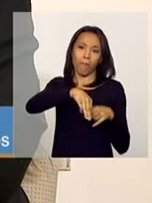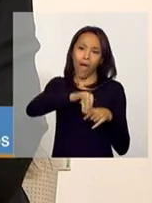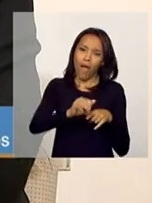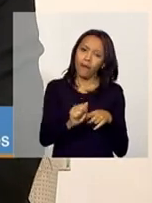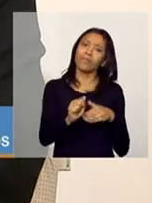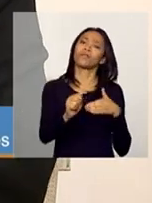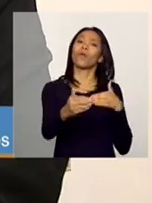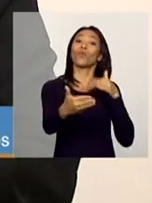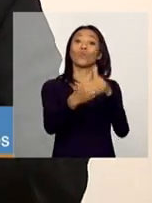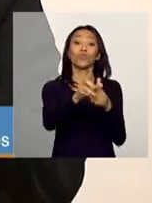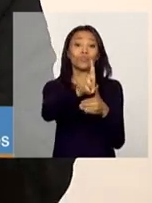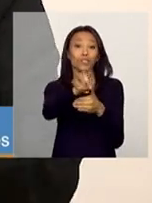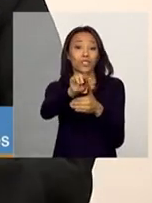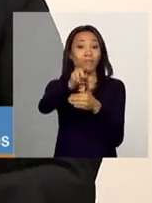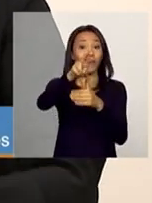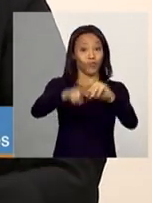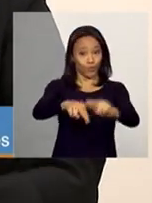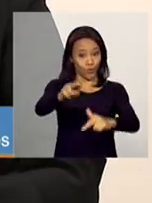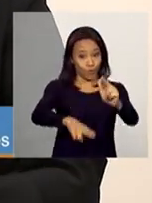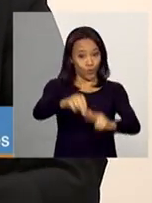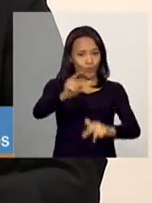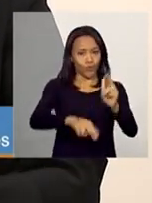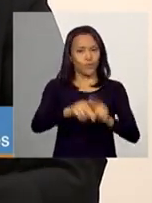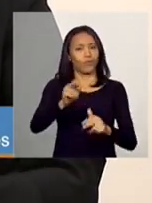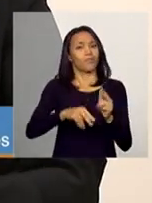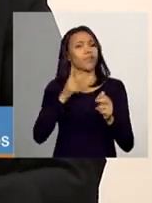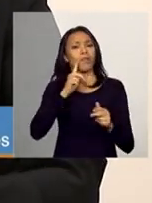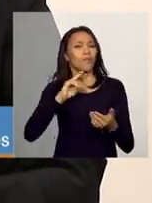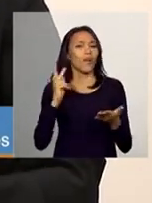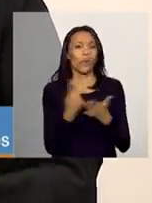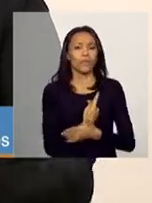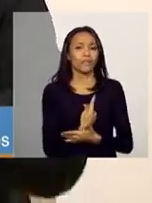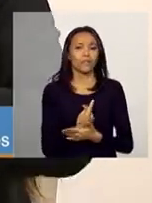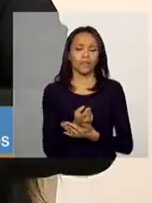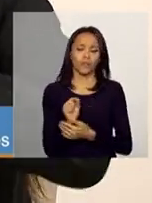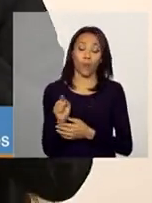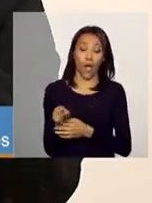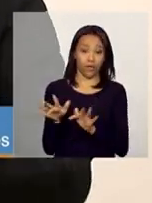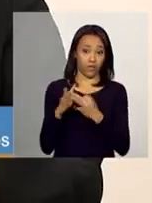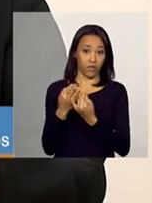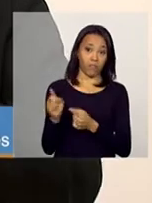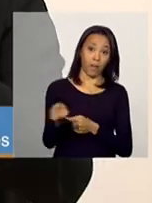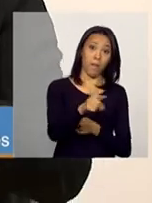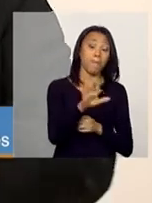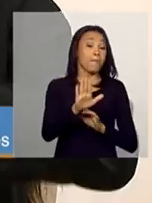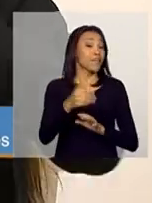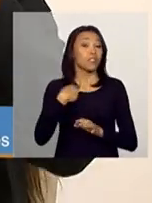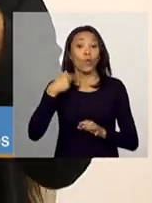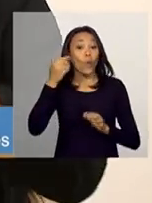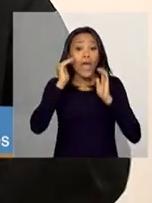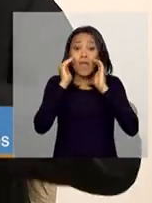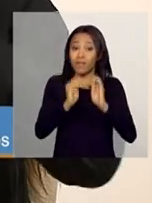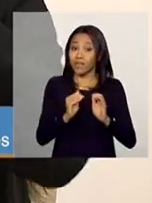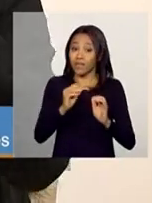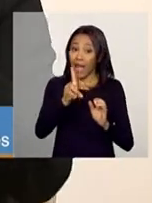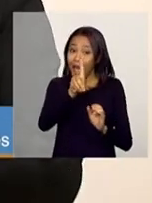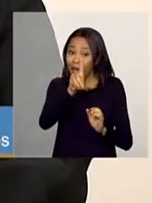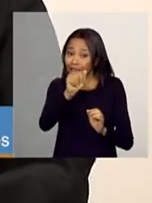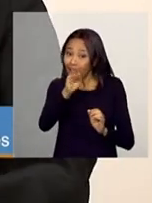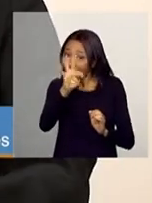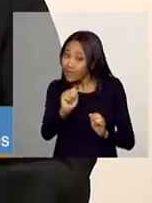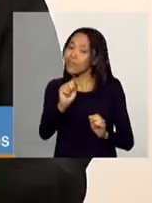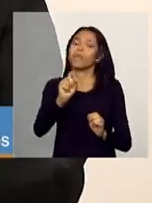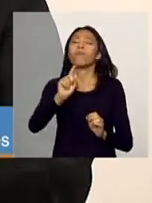dia do mês de junho para registrar o acompanhamento dessas famílias no SICOM. Mas, se não conseguir cumprir esse prazo, esse acompanhamento, ele pode ser